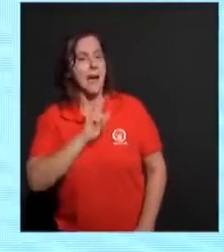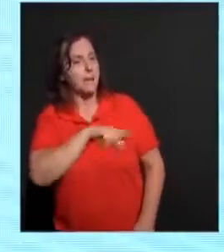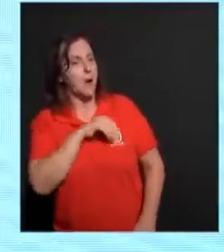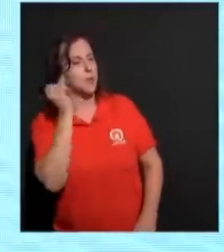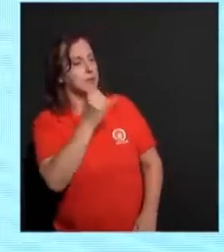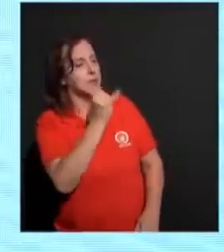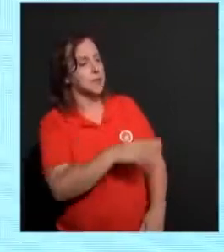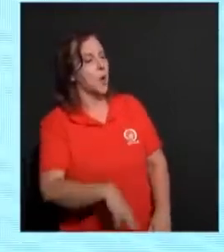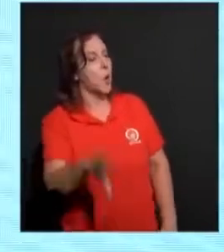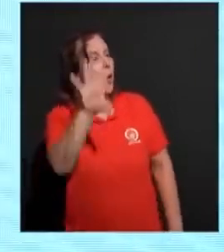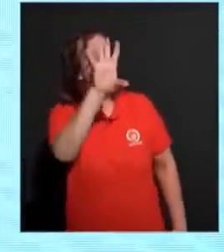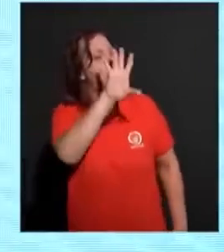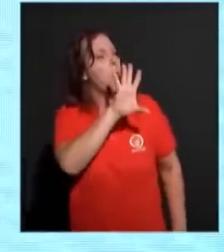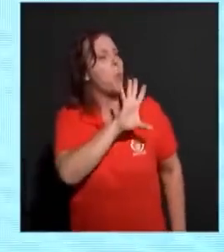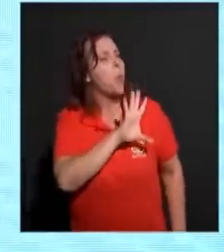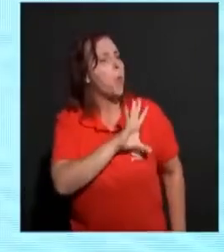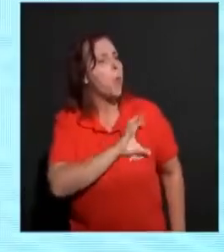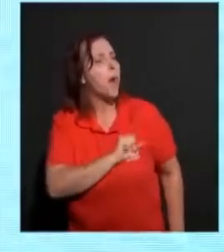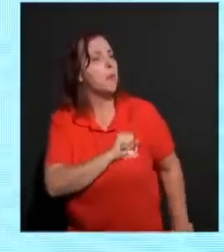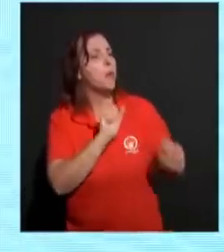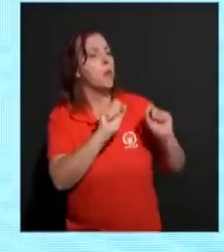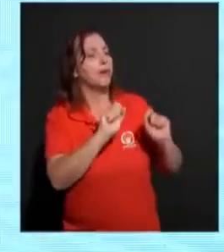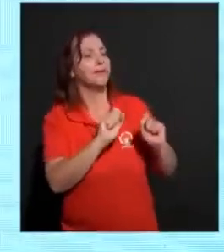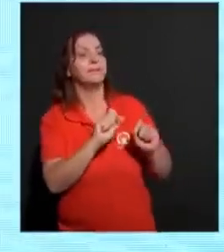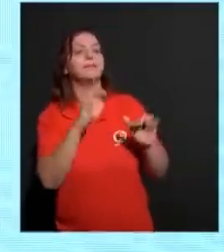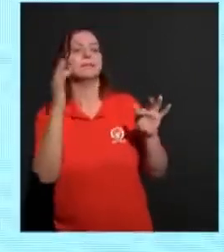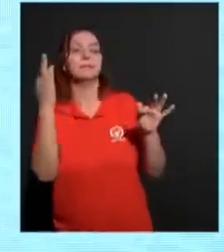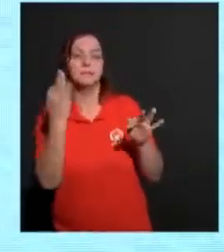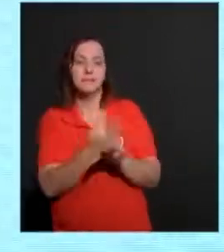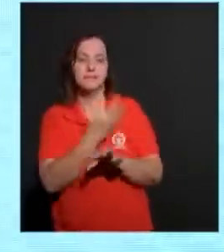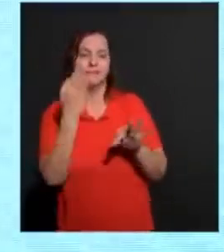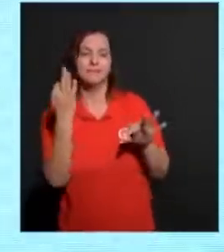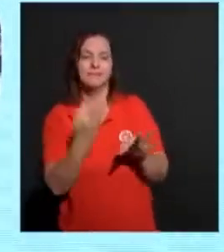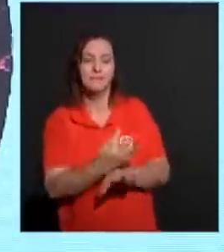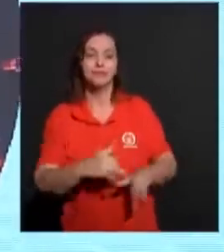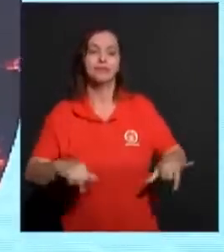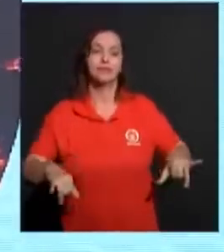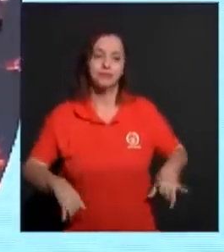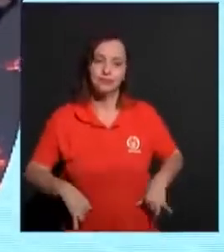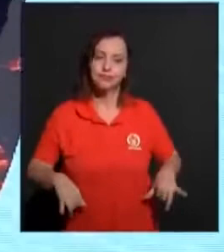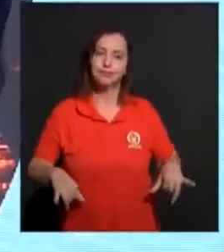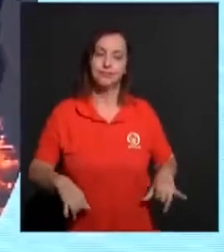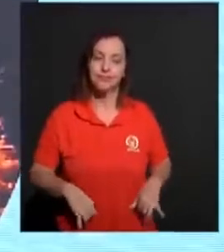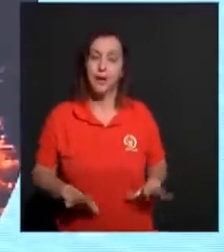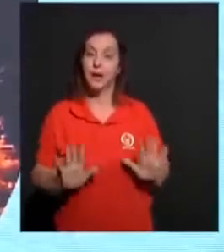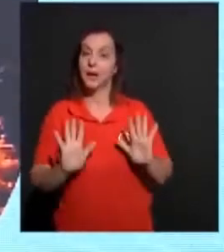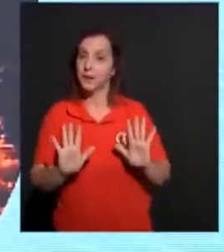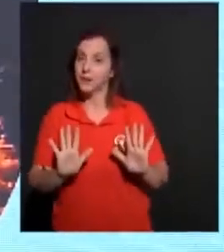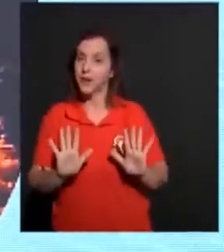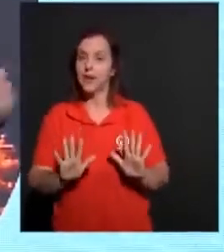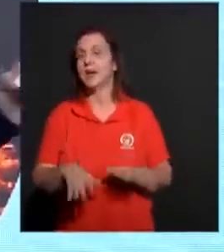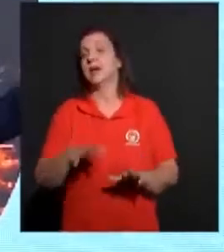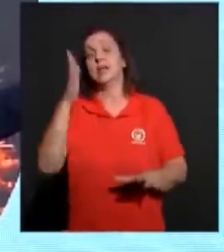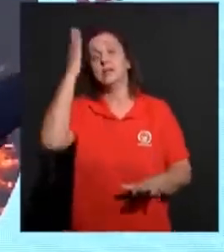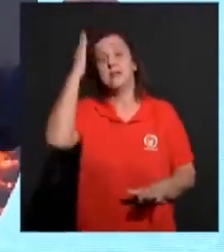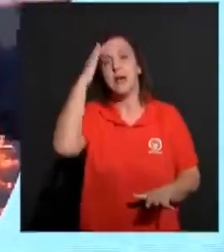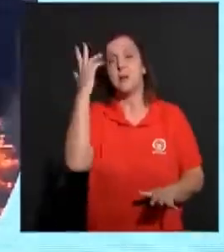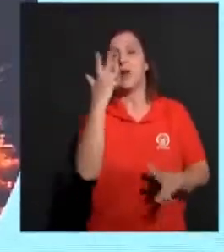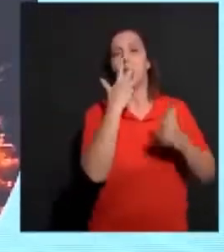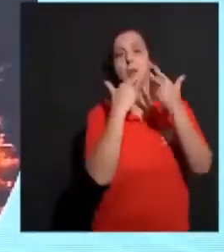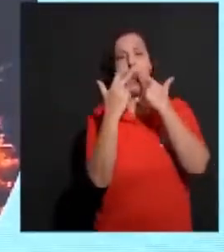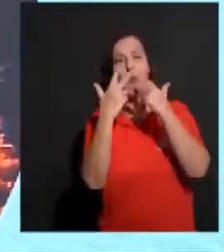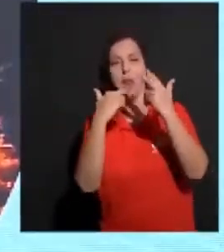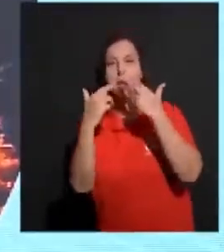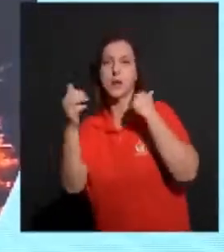o amor, ele é sofredor. Sabemos, querido, que o falar em línguas, que